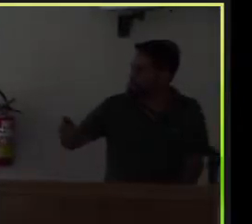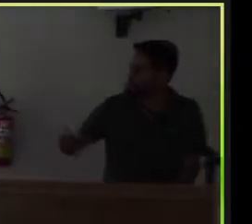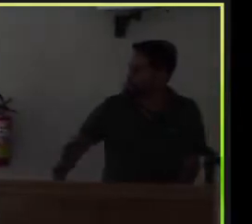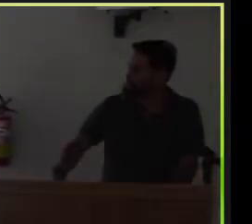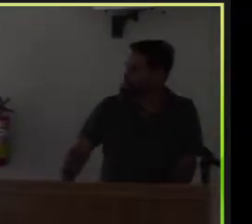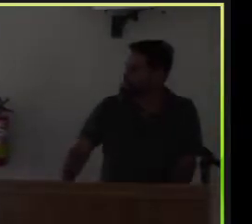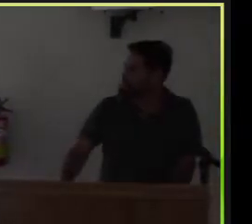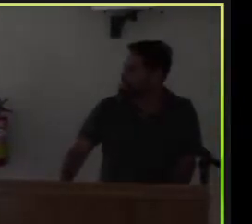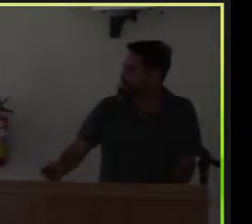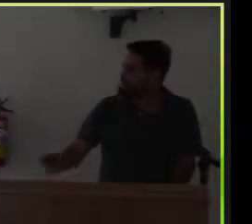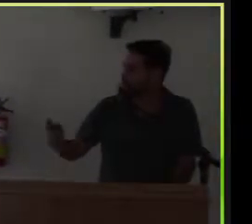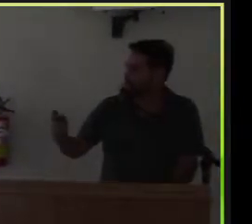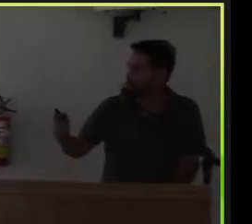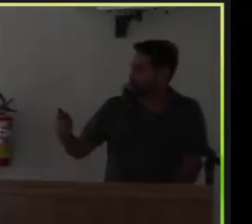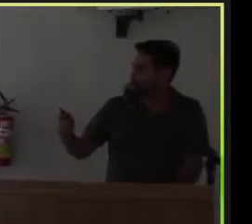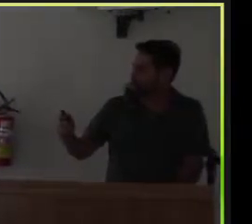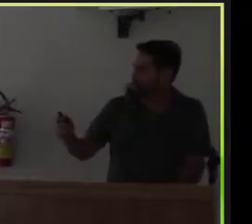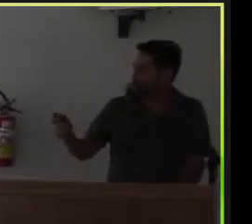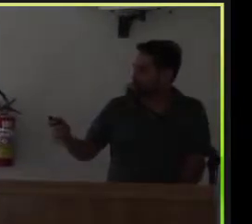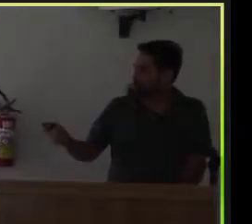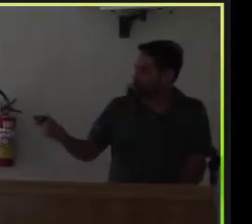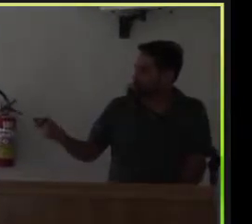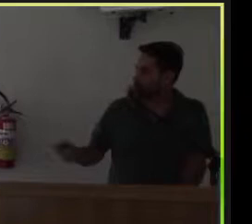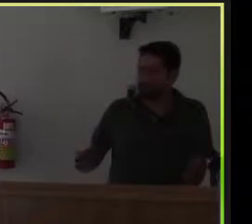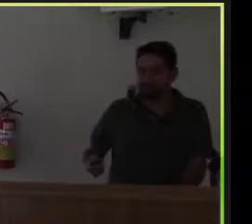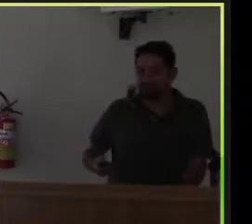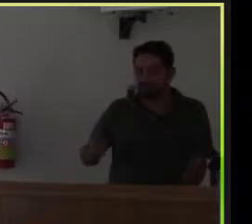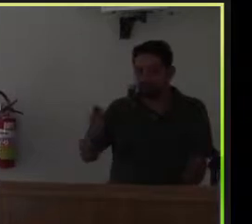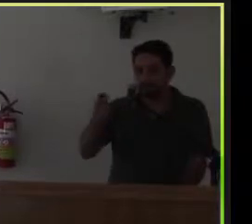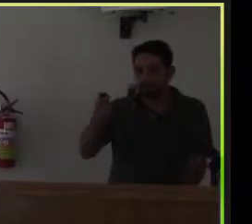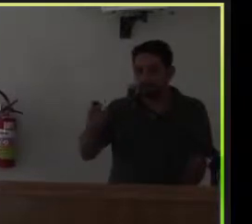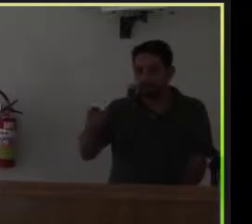nossa solicitação para uma verba, para a GRADEF.